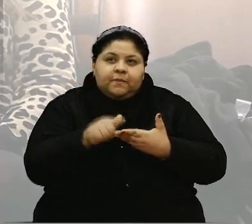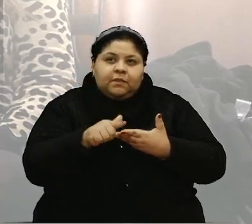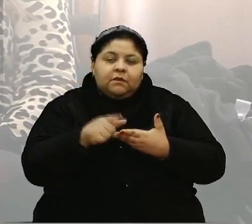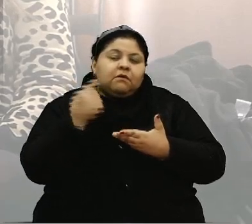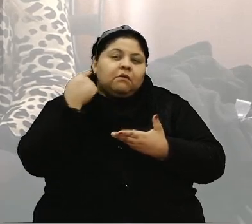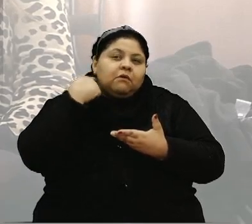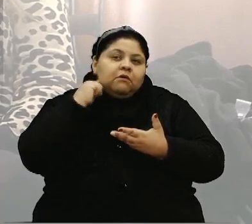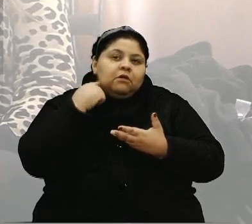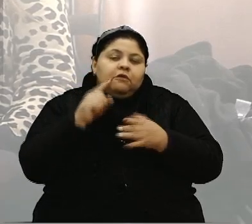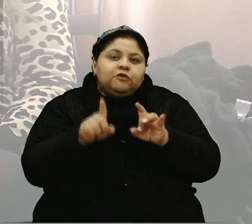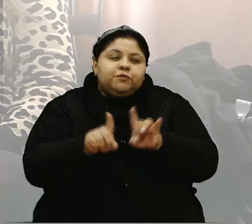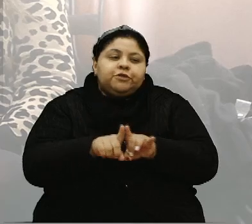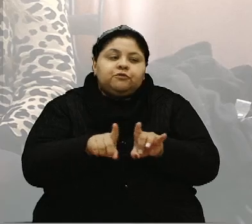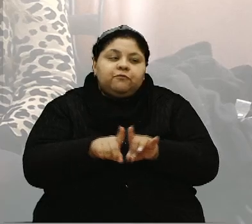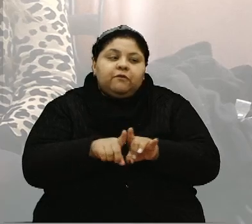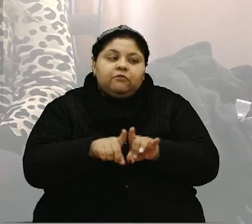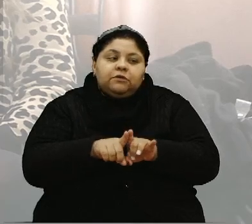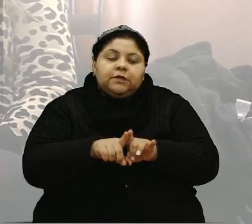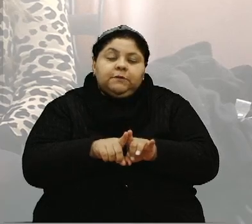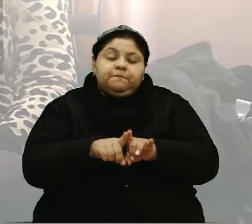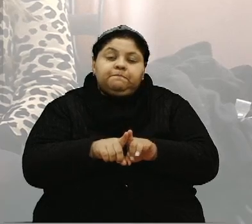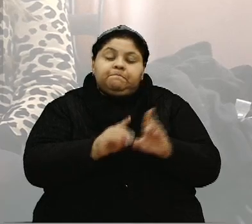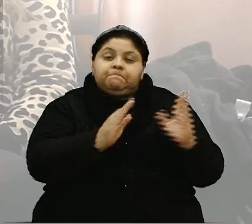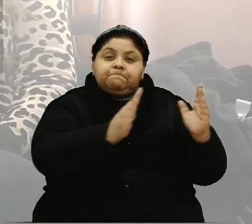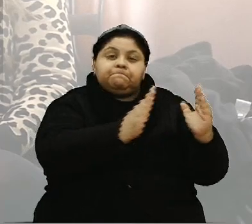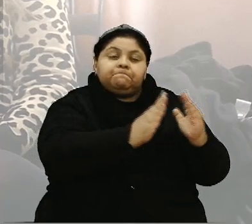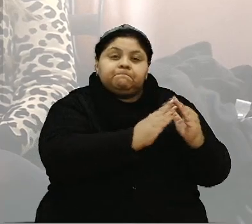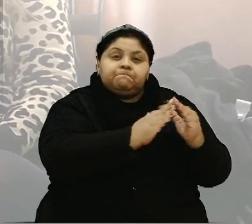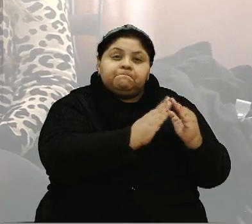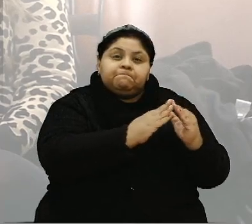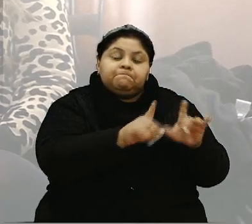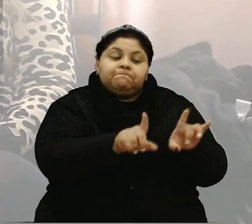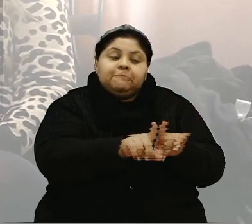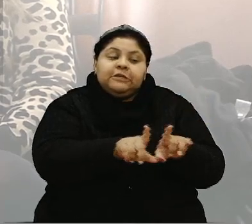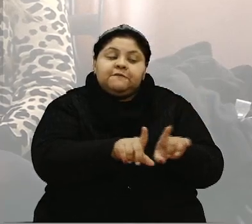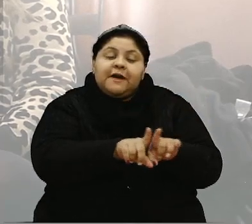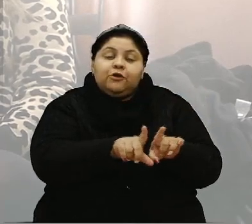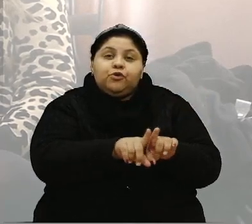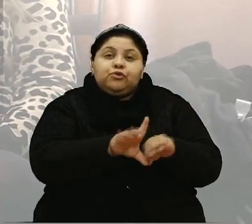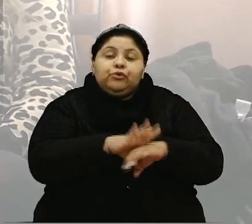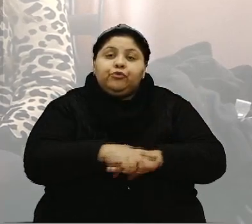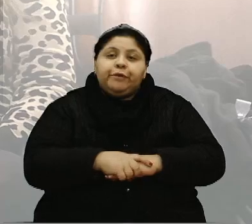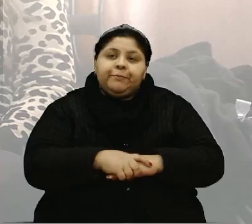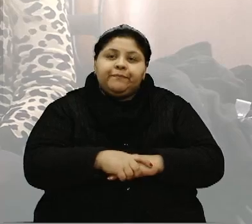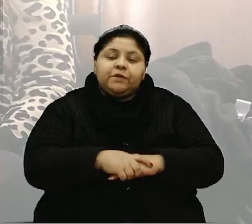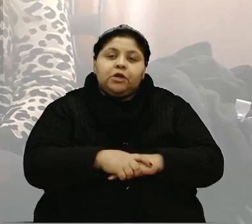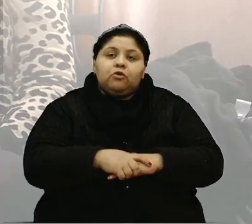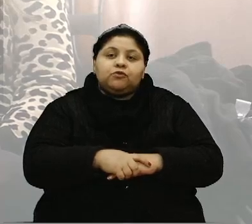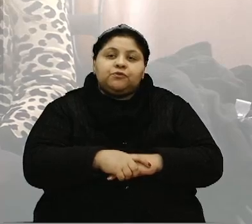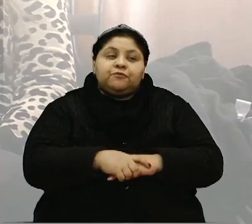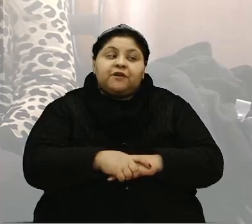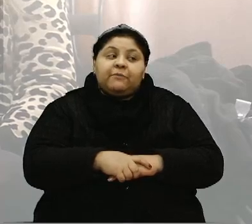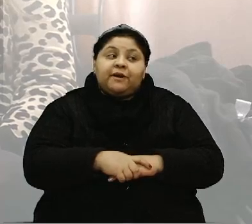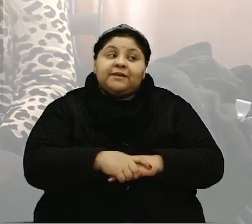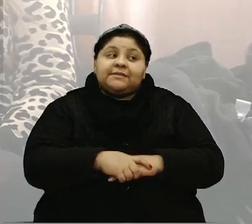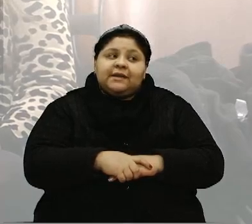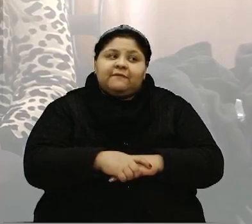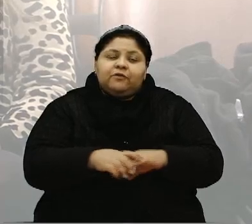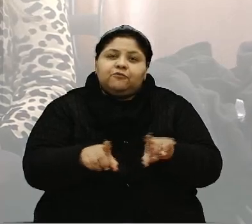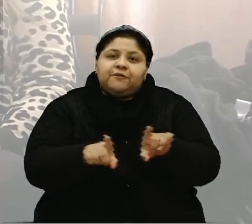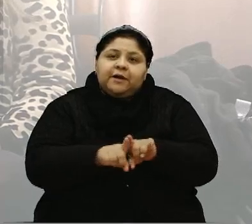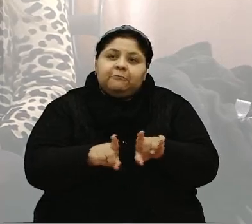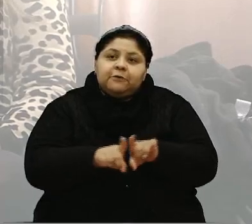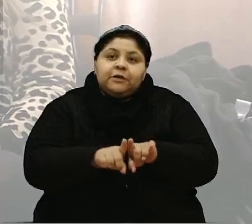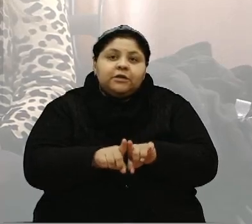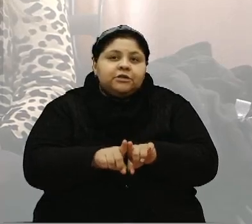acontecendo lá ao lado da casa dele. E, graças a Deus, eu solicitei lá o Fernando. E o Fernando também